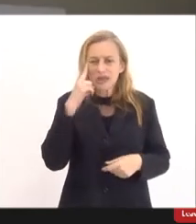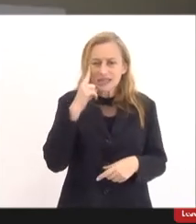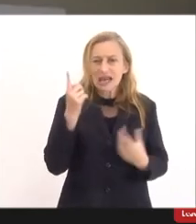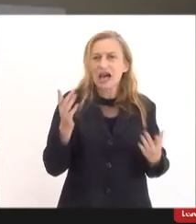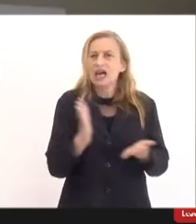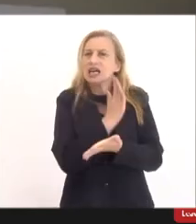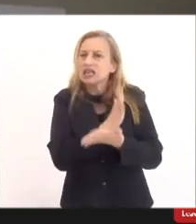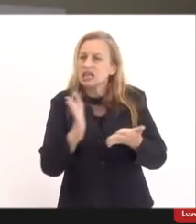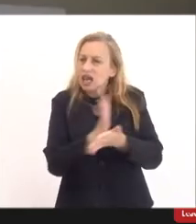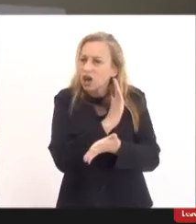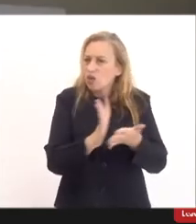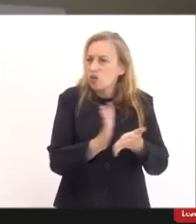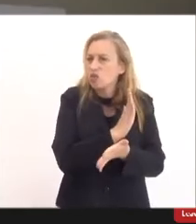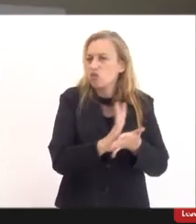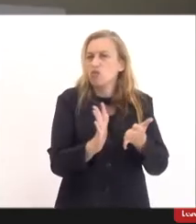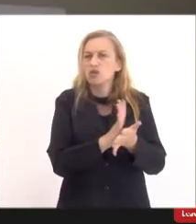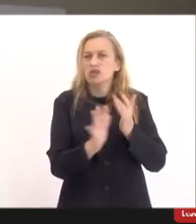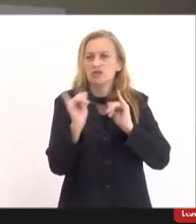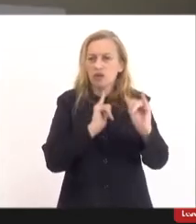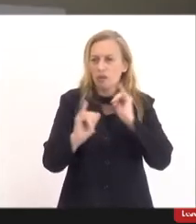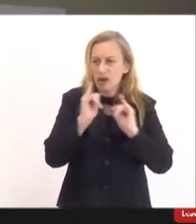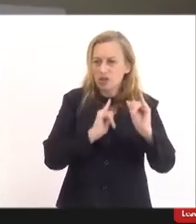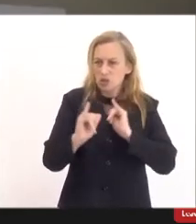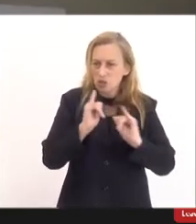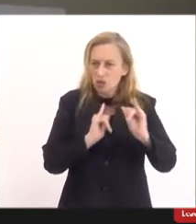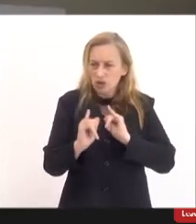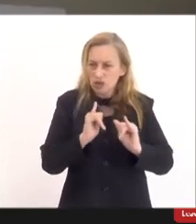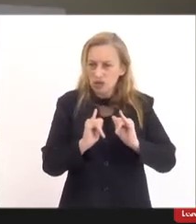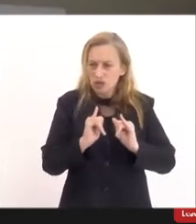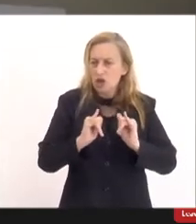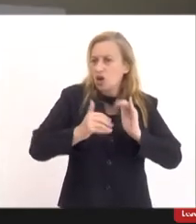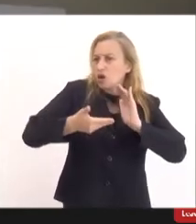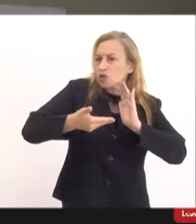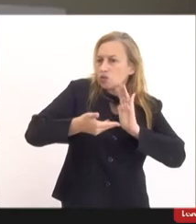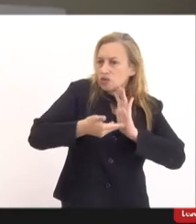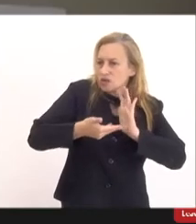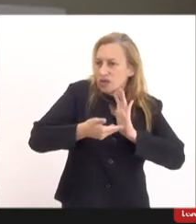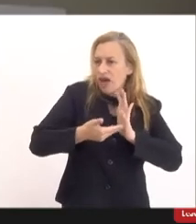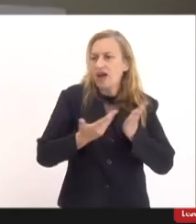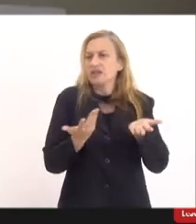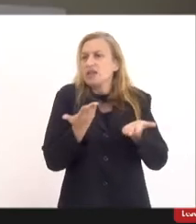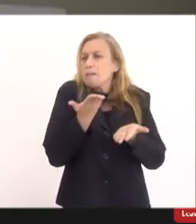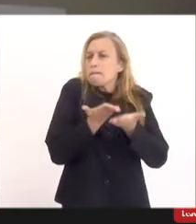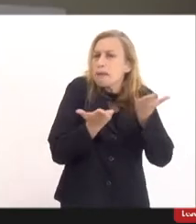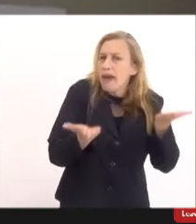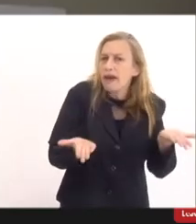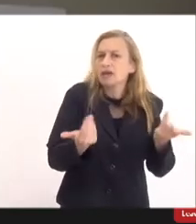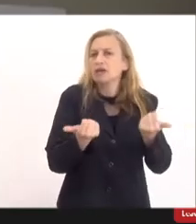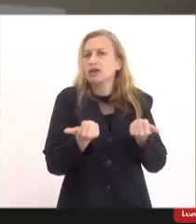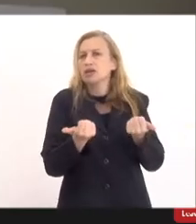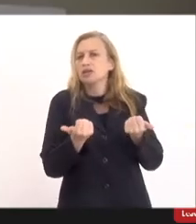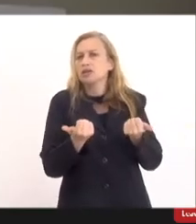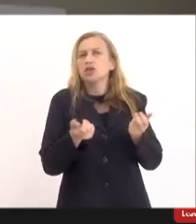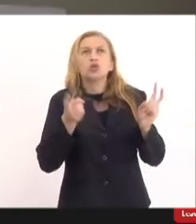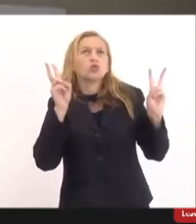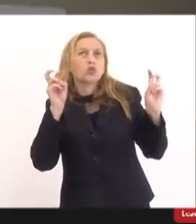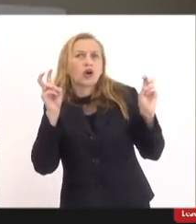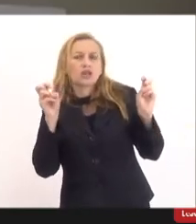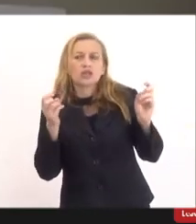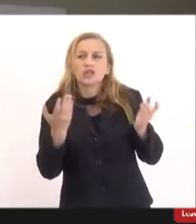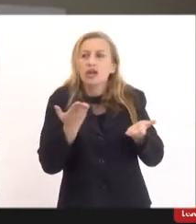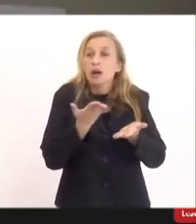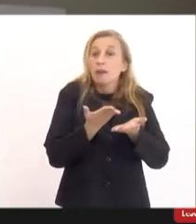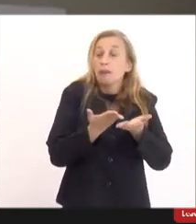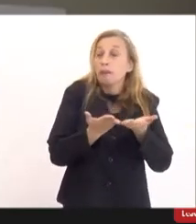declarações isoladas que surgem aí no cenário nacional, no sentido de perda, da questão de perda de